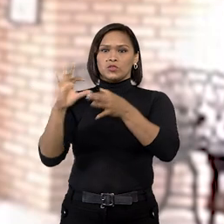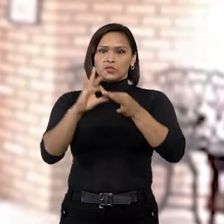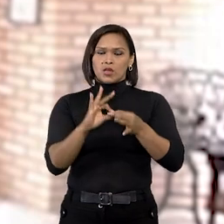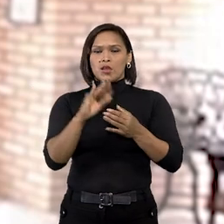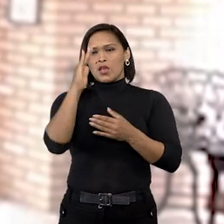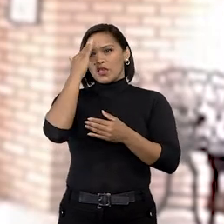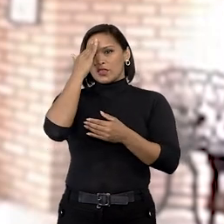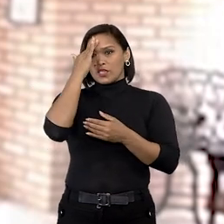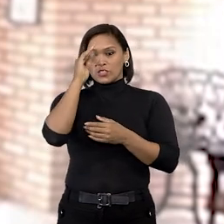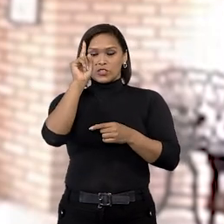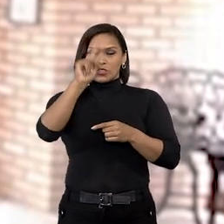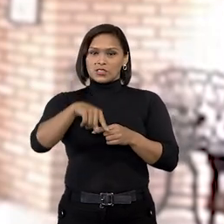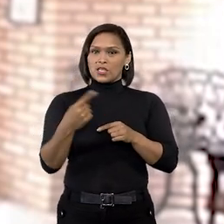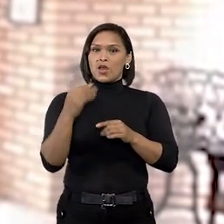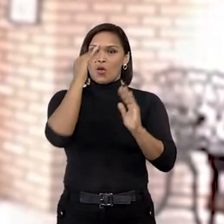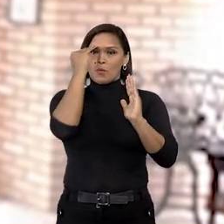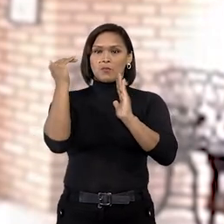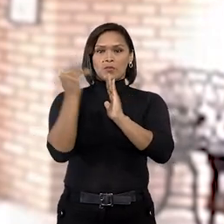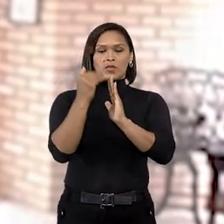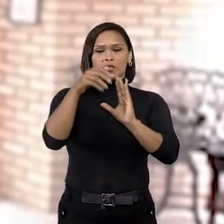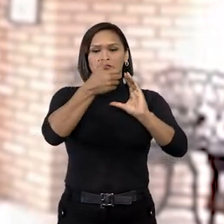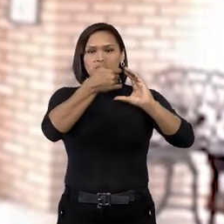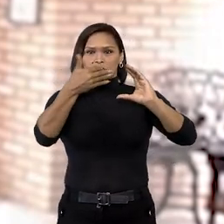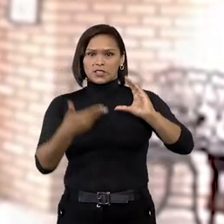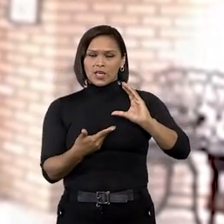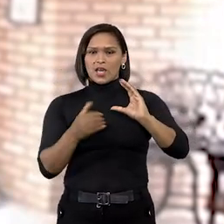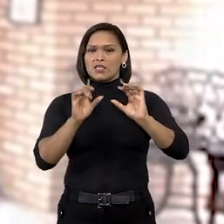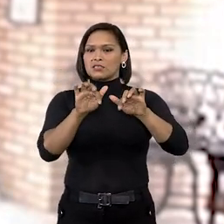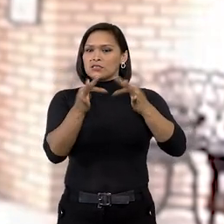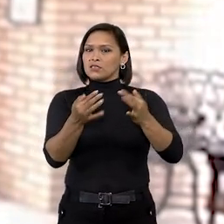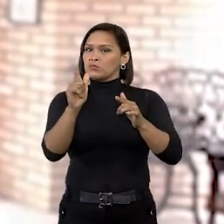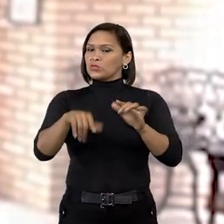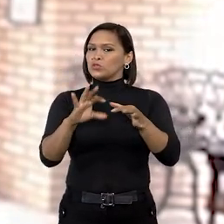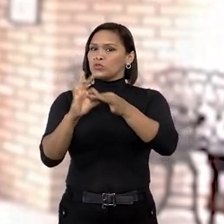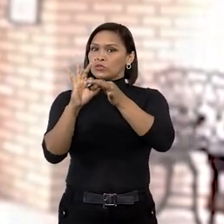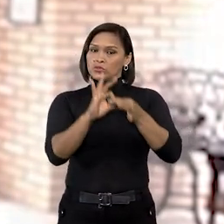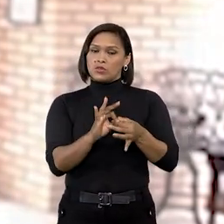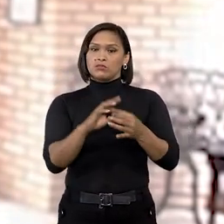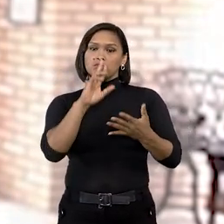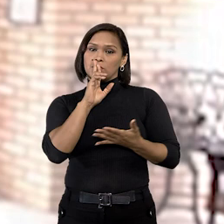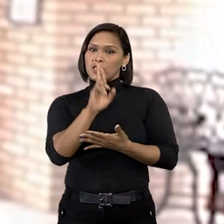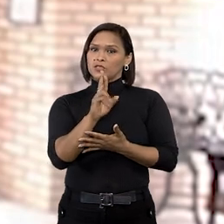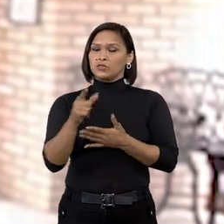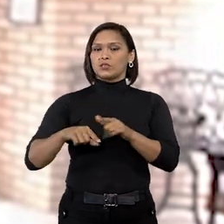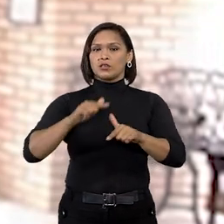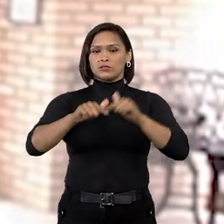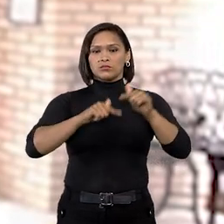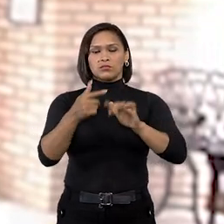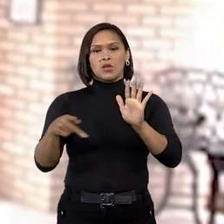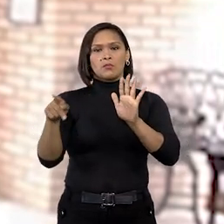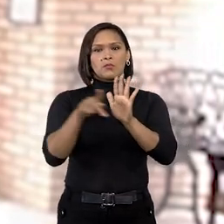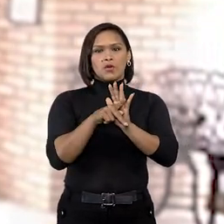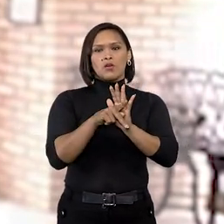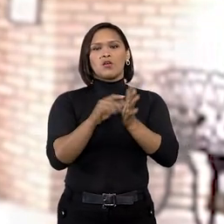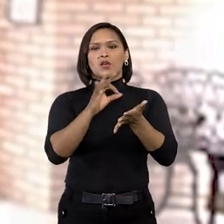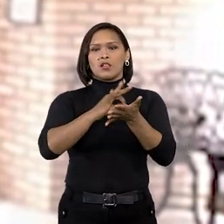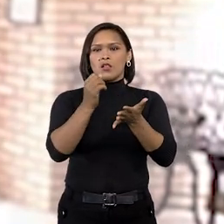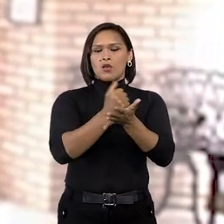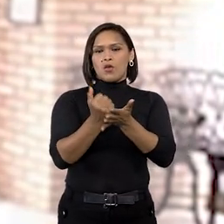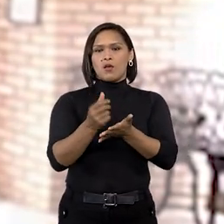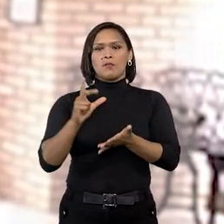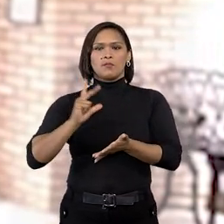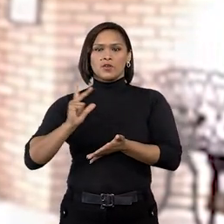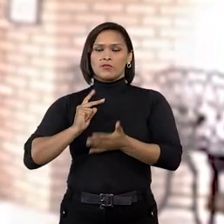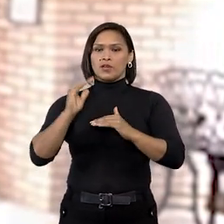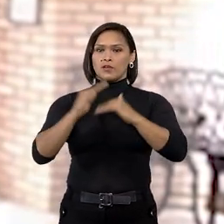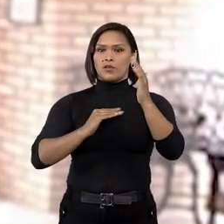compreendidas na hipótese as obrigações de caráter subjetivo do sócio resultantes do exercício de sua autonomia privada